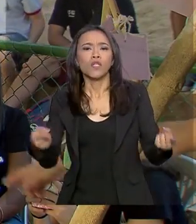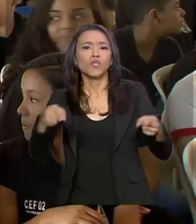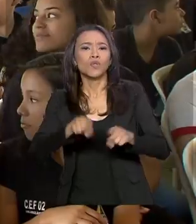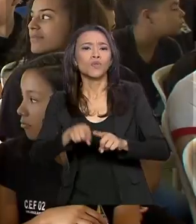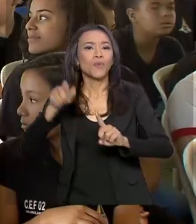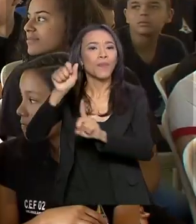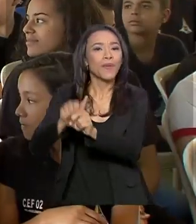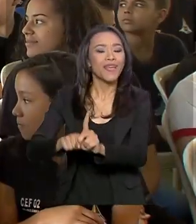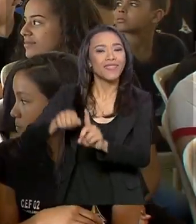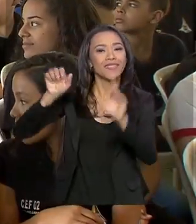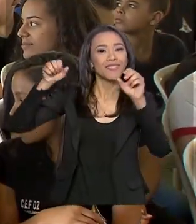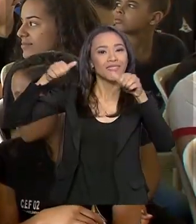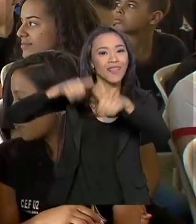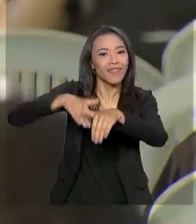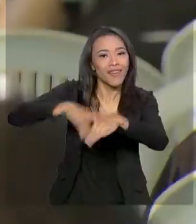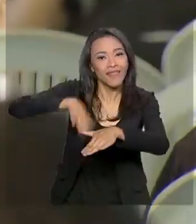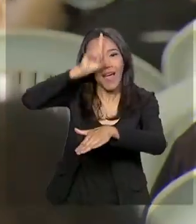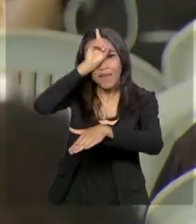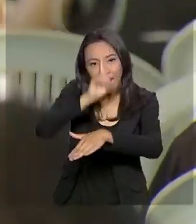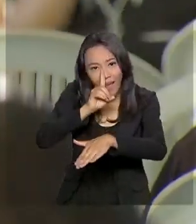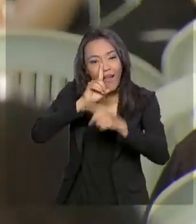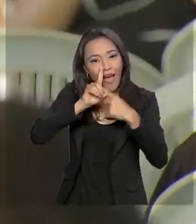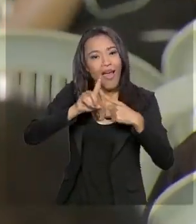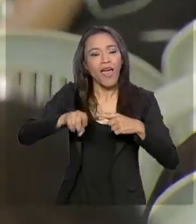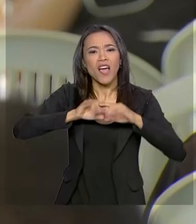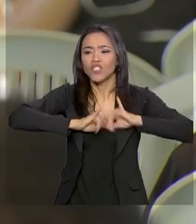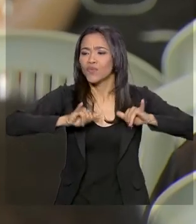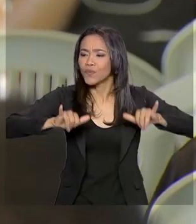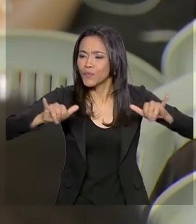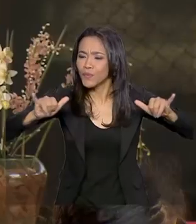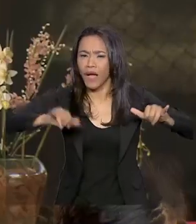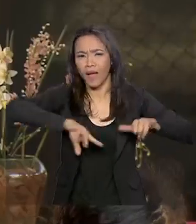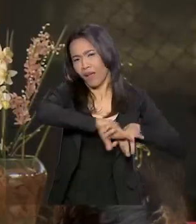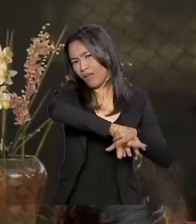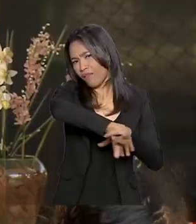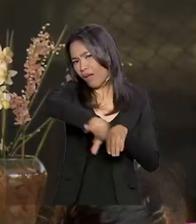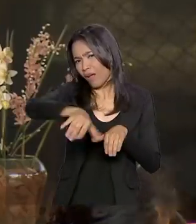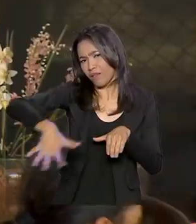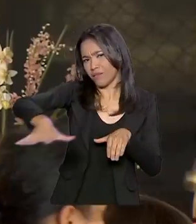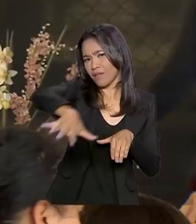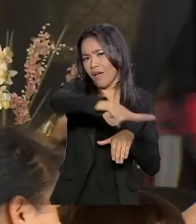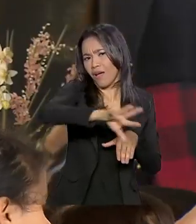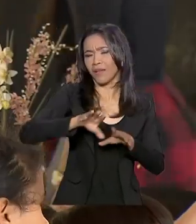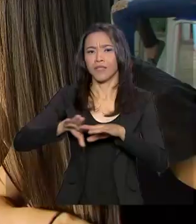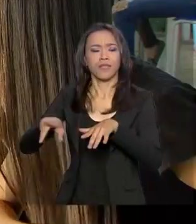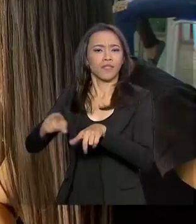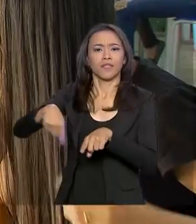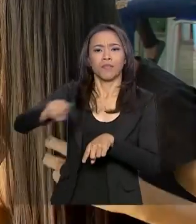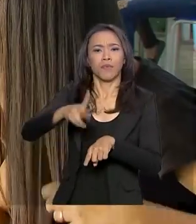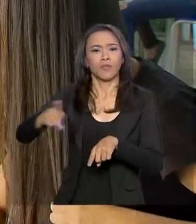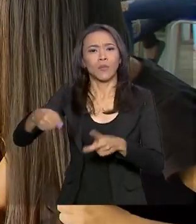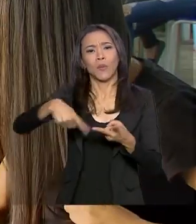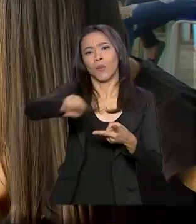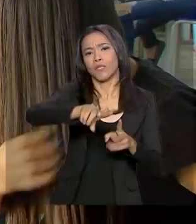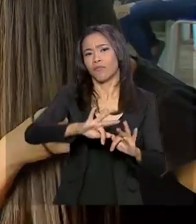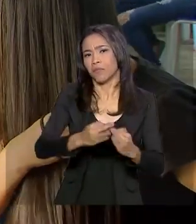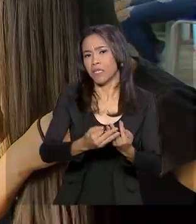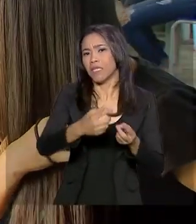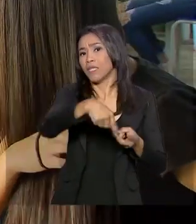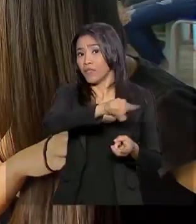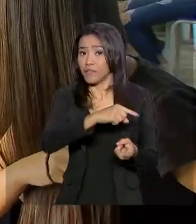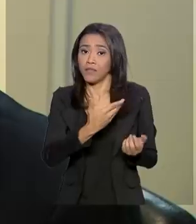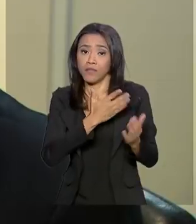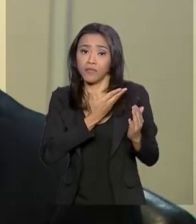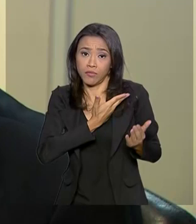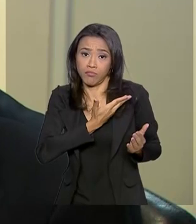Amarelo, buscam sensibilizar os diversos setores da sociedade, como família, educadores e aqueles que convivem com